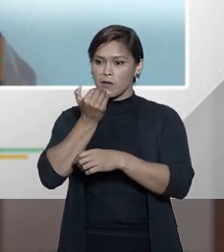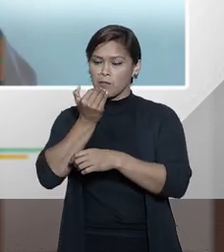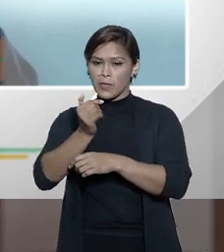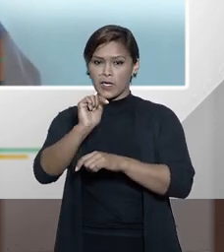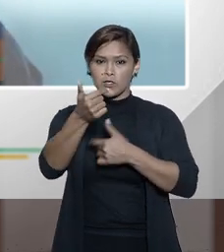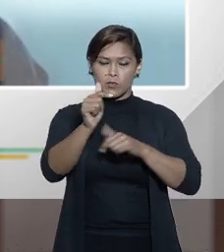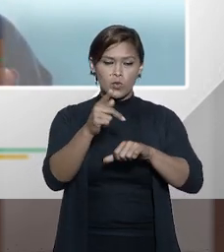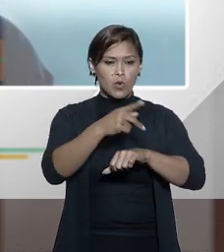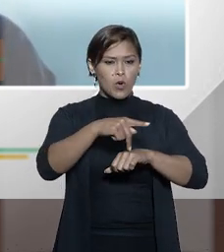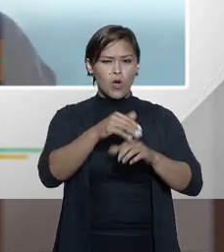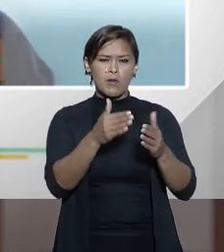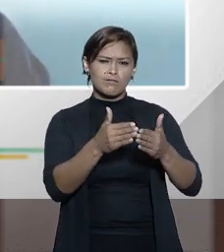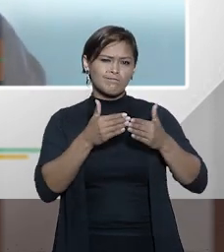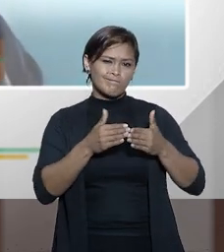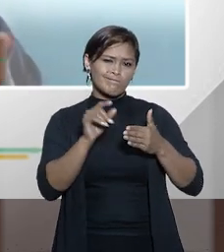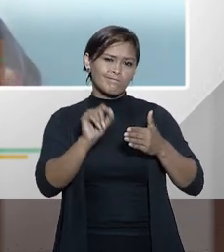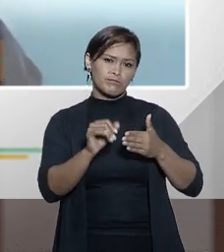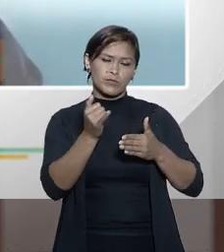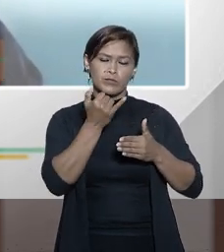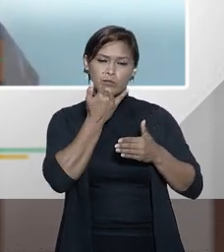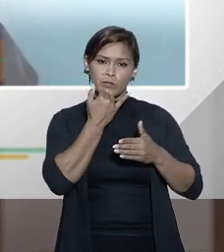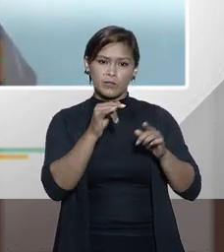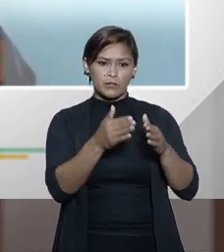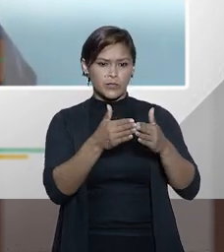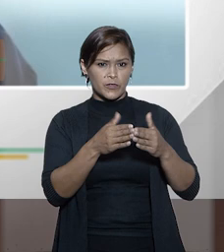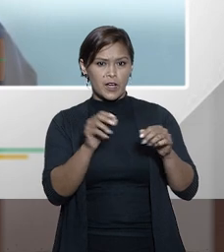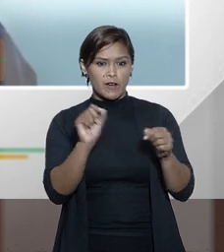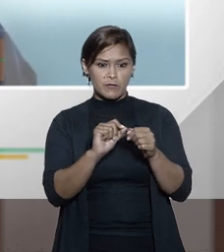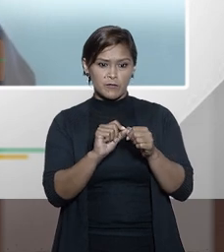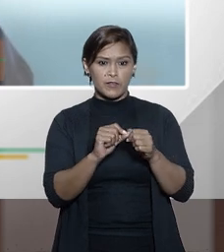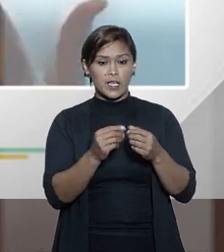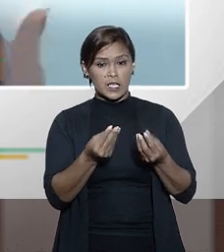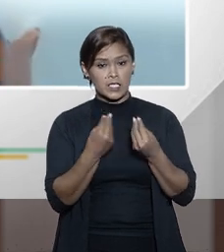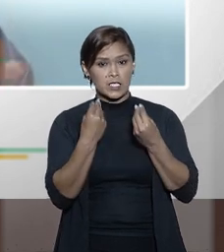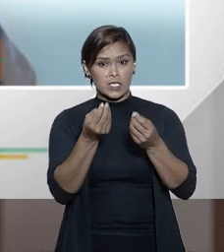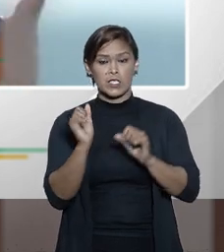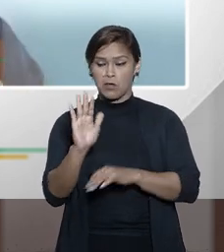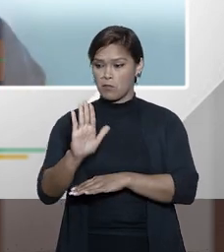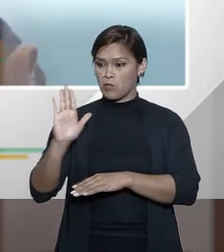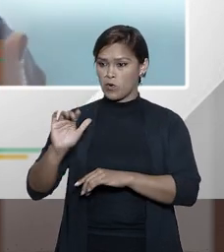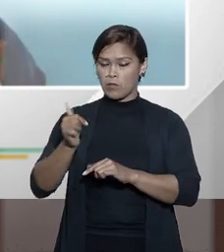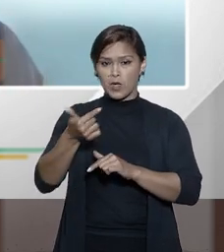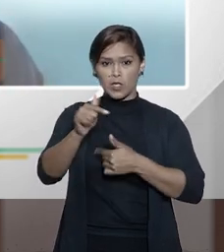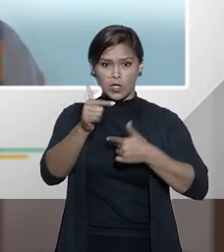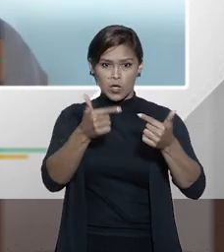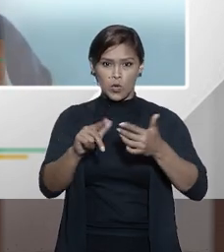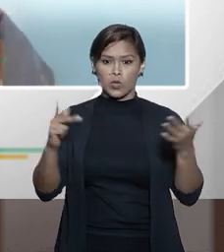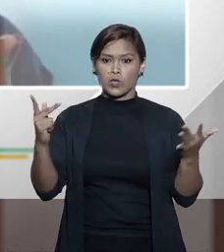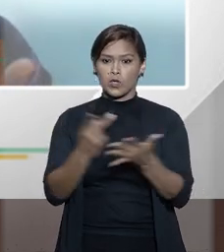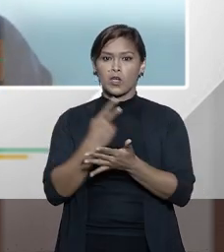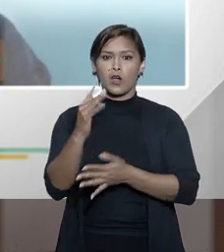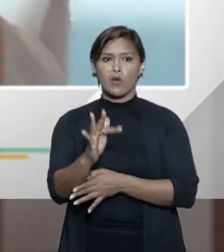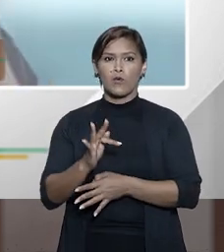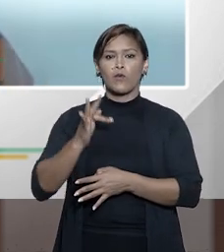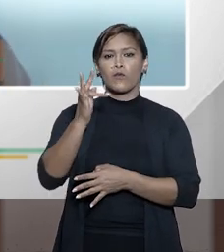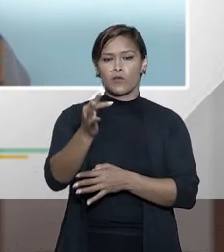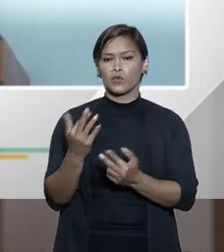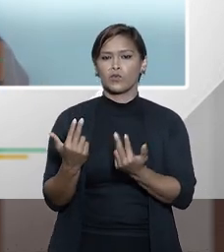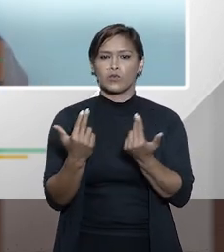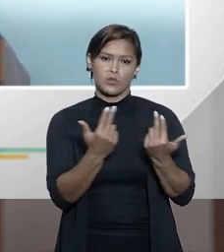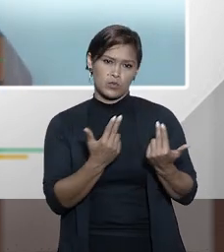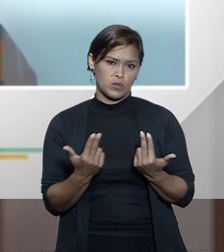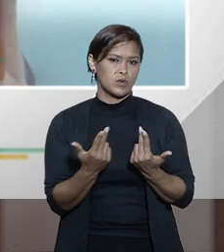ao outro por favor faça isso por mim e eu prometo que numa situação análoga no futuro eu